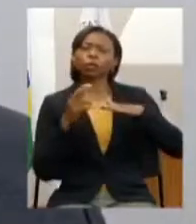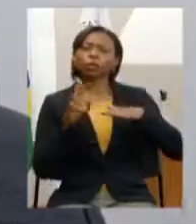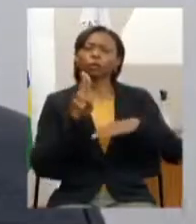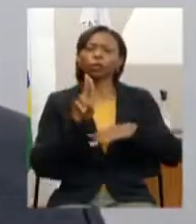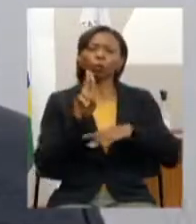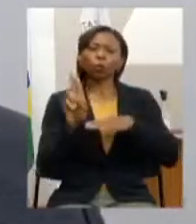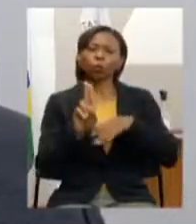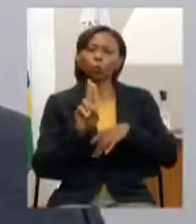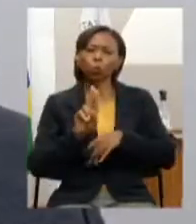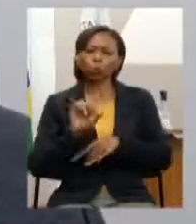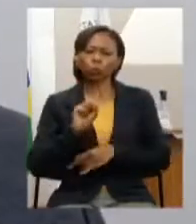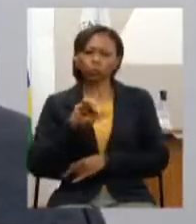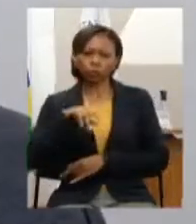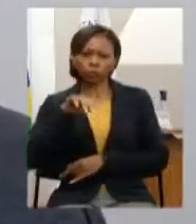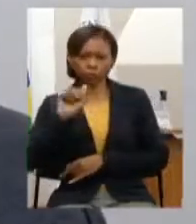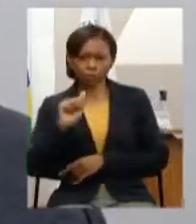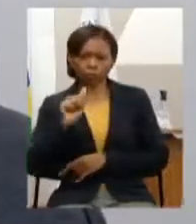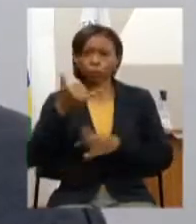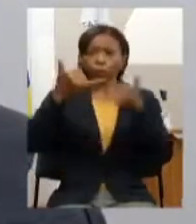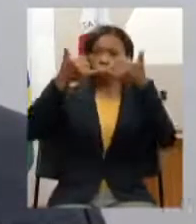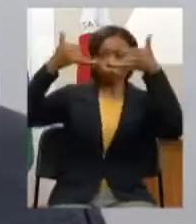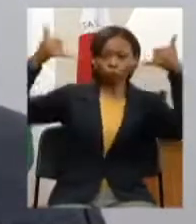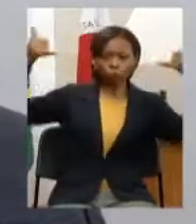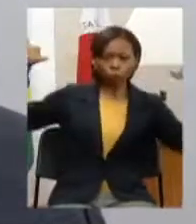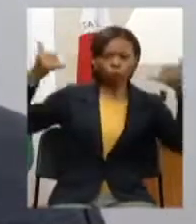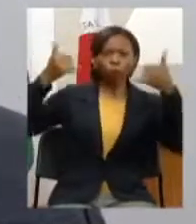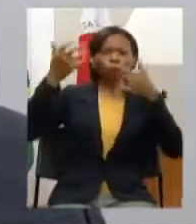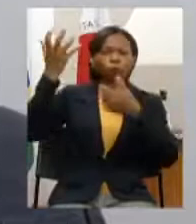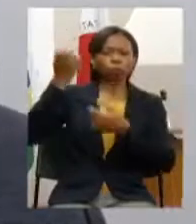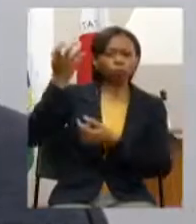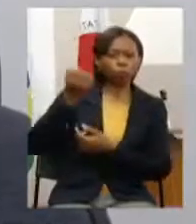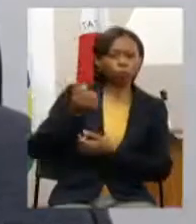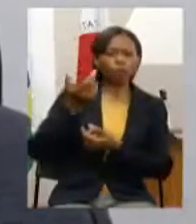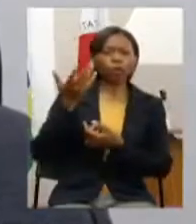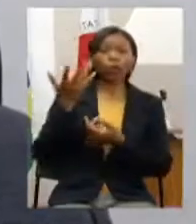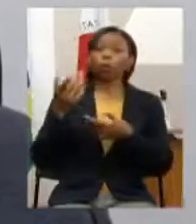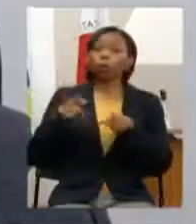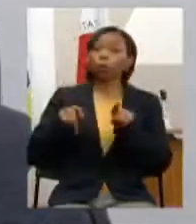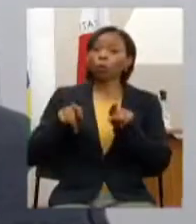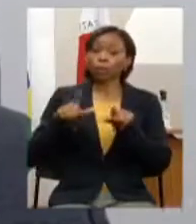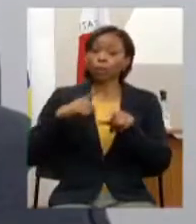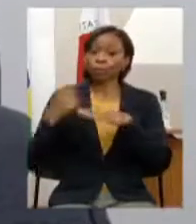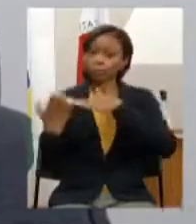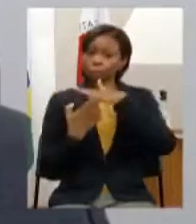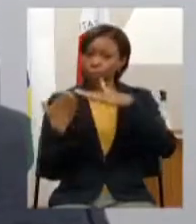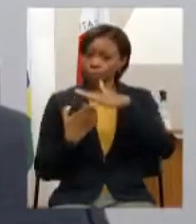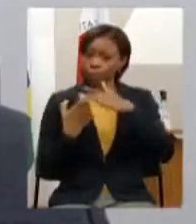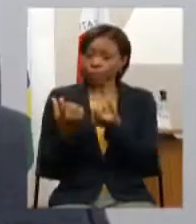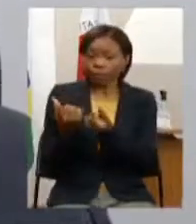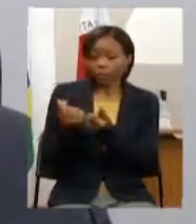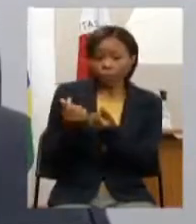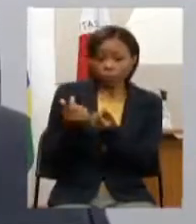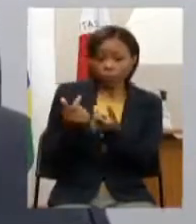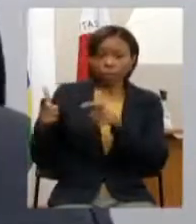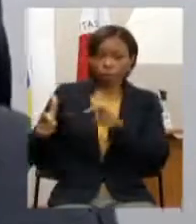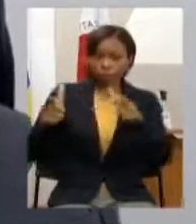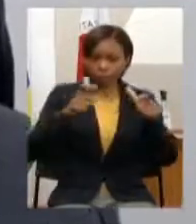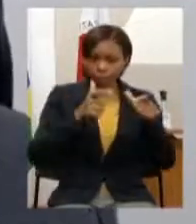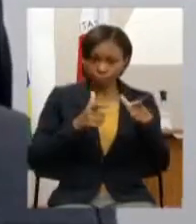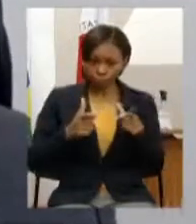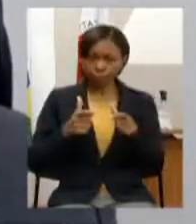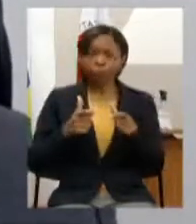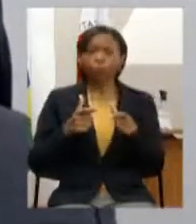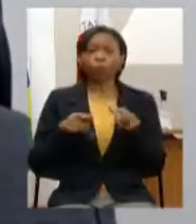por meio de cooperativas com metas física e financeira a serem oportunamente encaminhadas pela